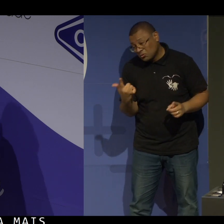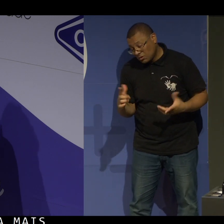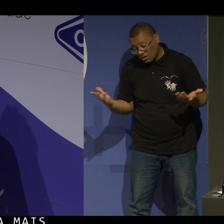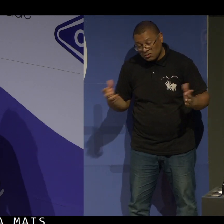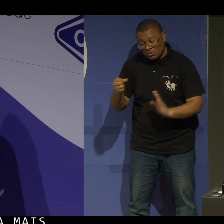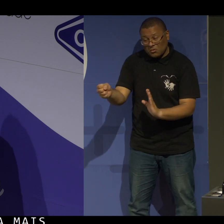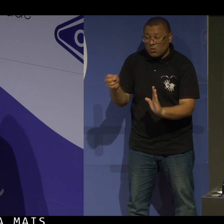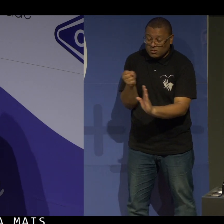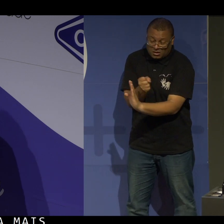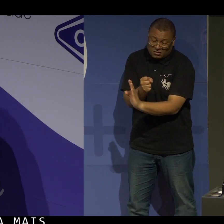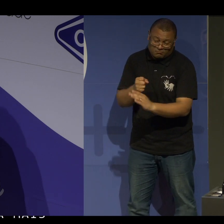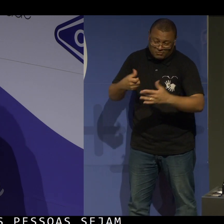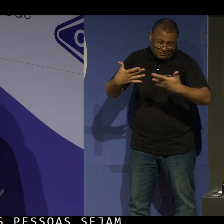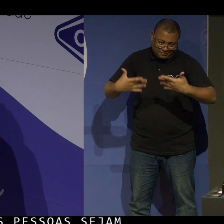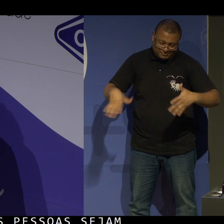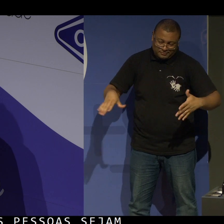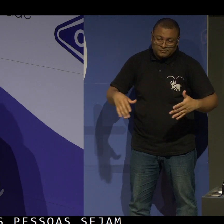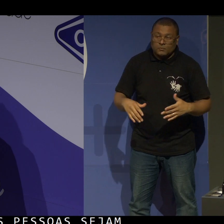cumprir leis de cotas, etc.